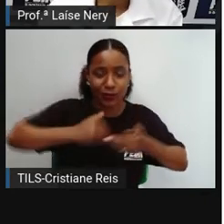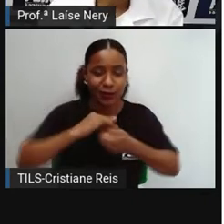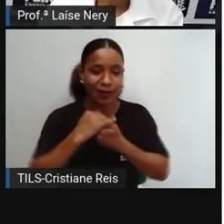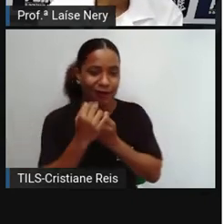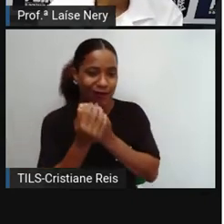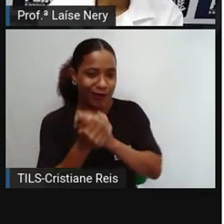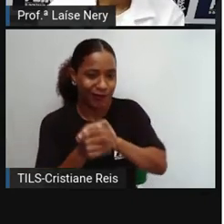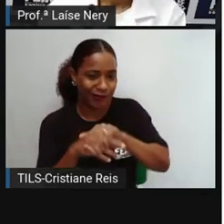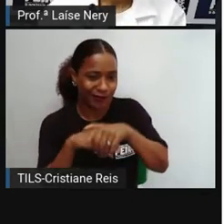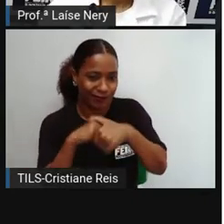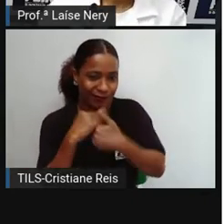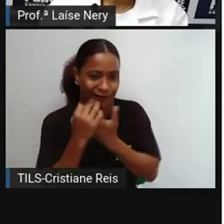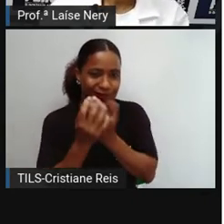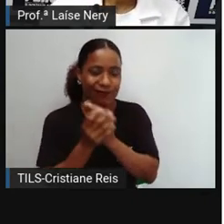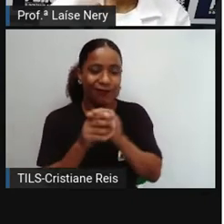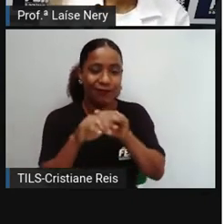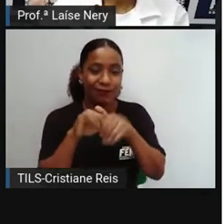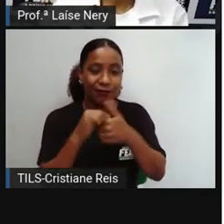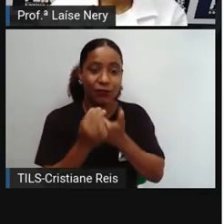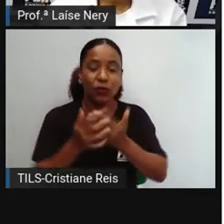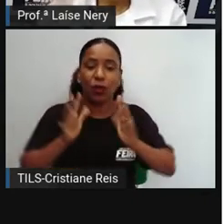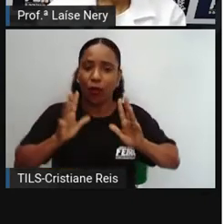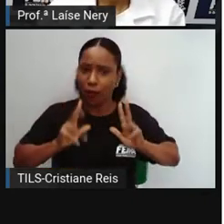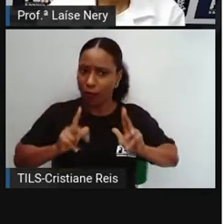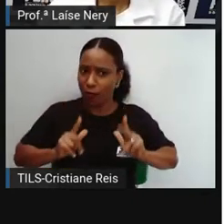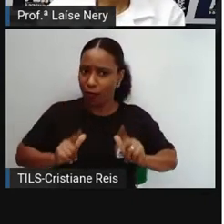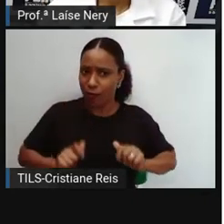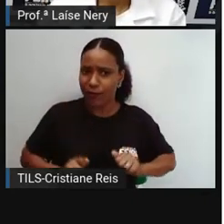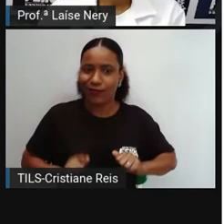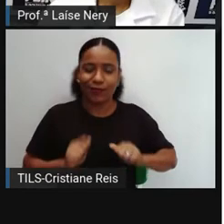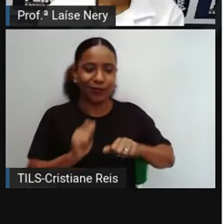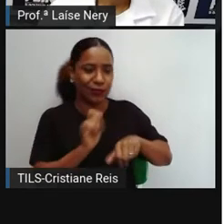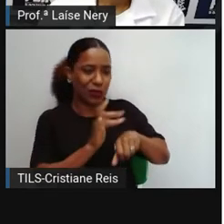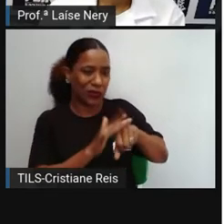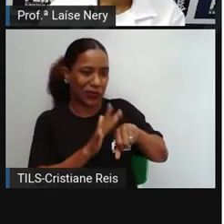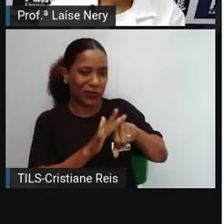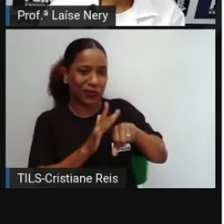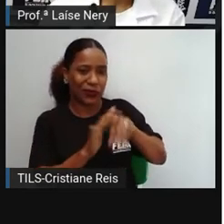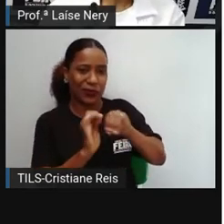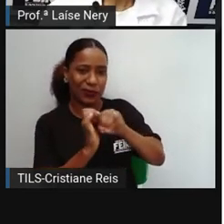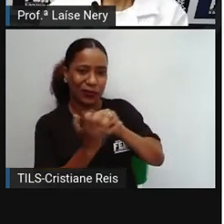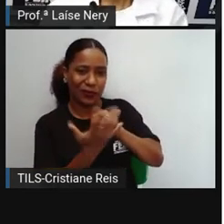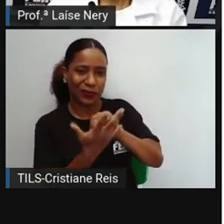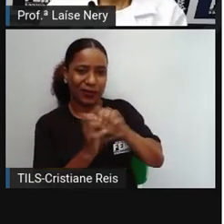mãos, por exemplo, tem ajudado a prevenir essa doença.